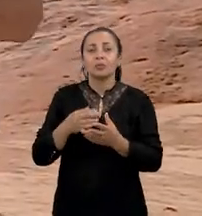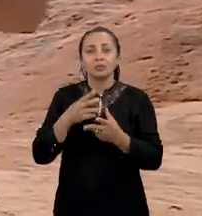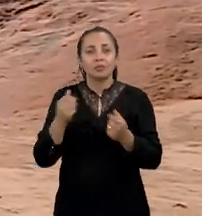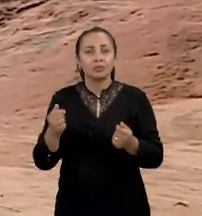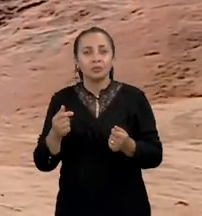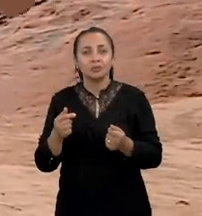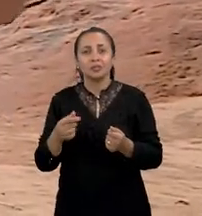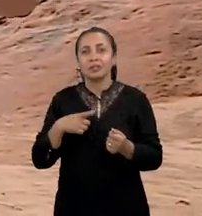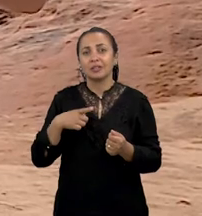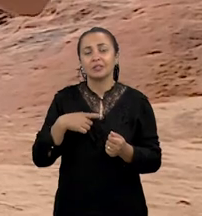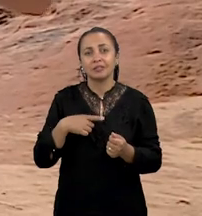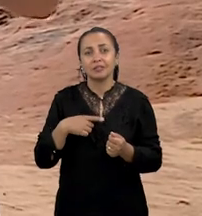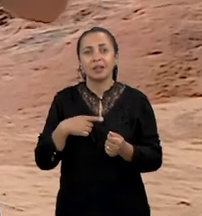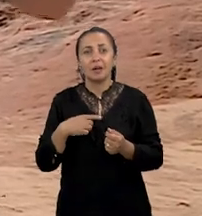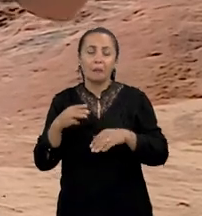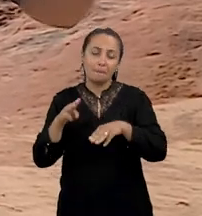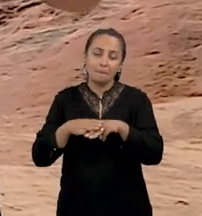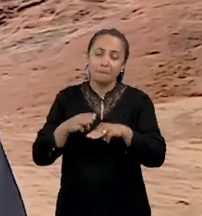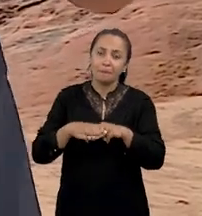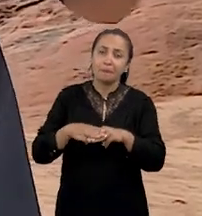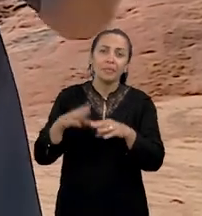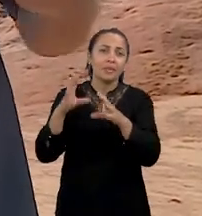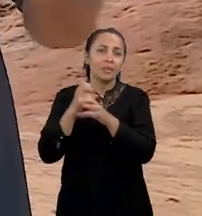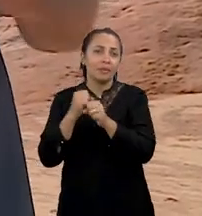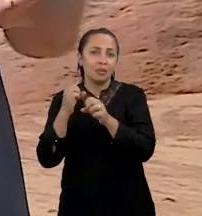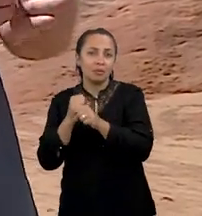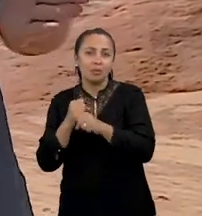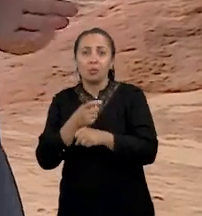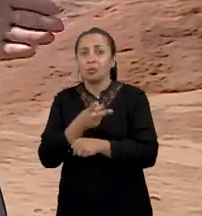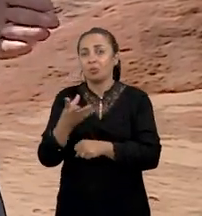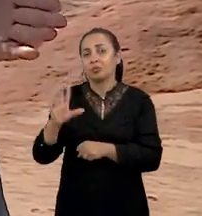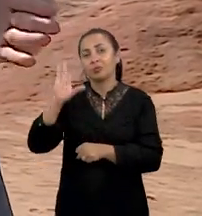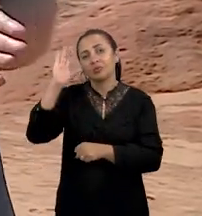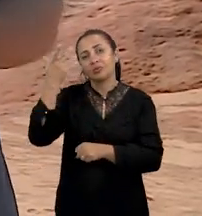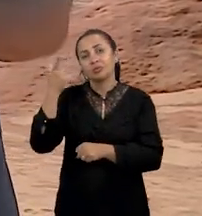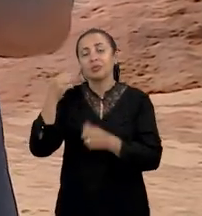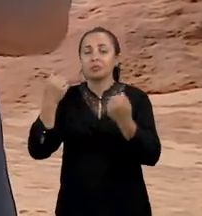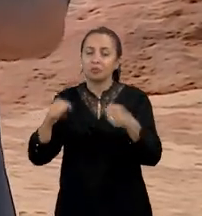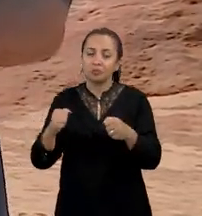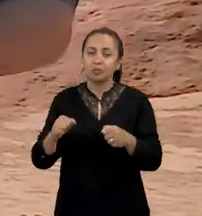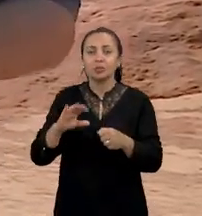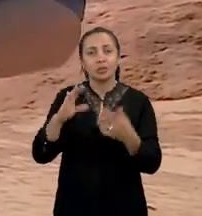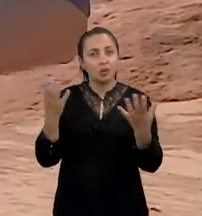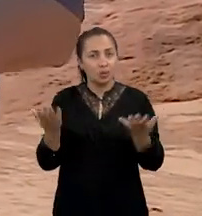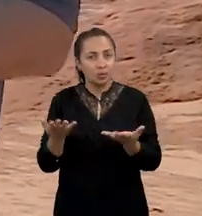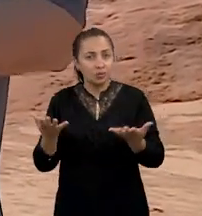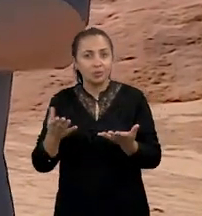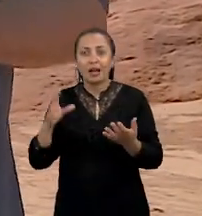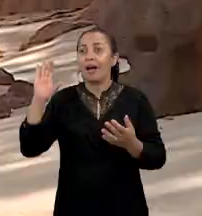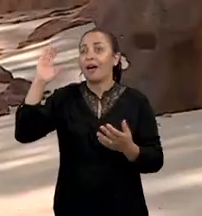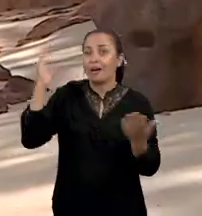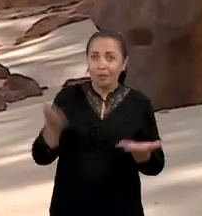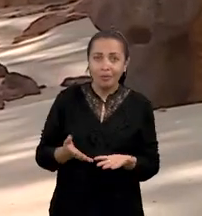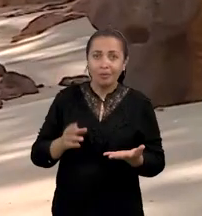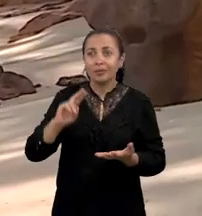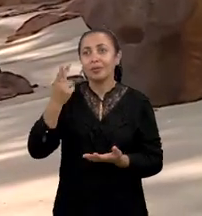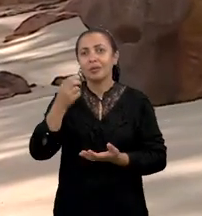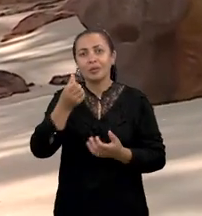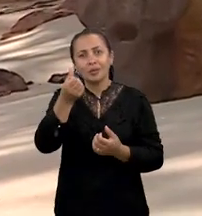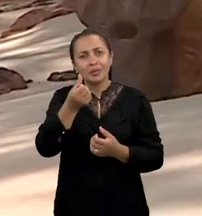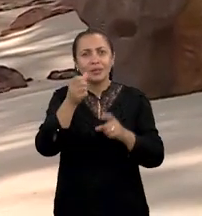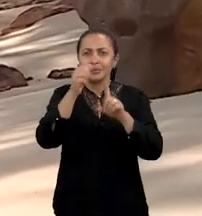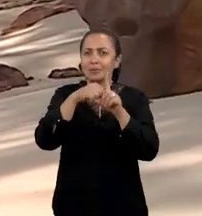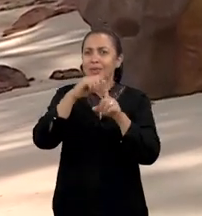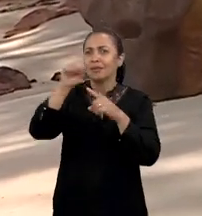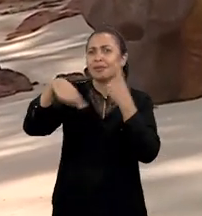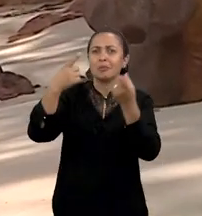que seja matematicamente calculável quando vai ocorrer, então ele pode ocorrer agora, pode ocorrer daqui